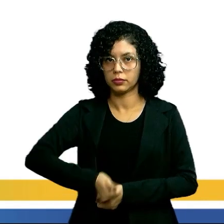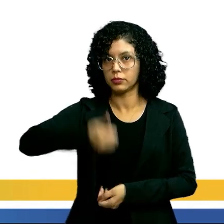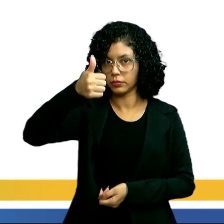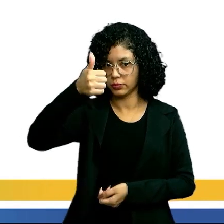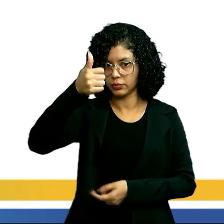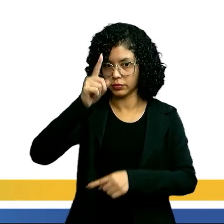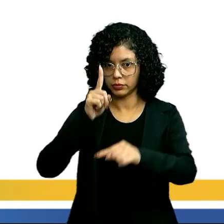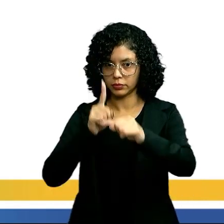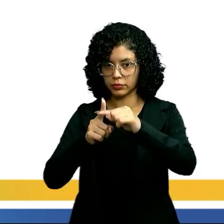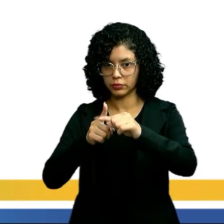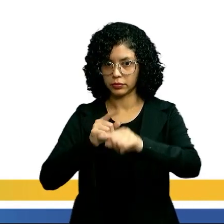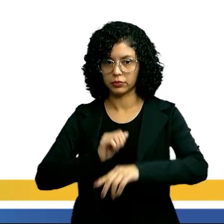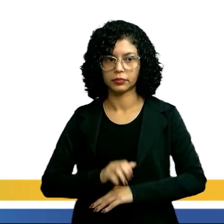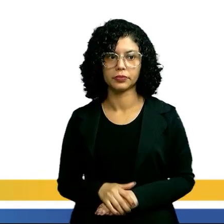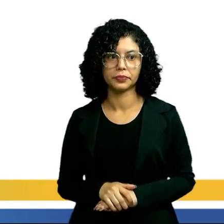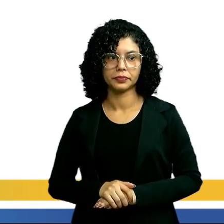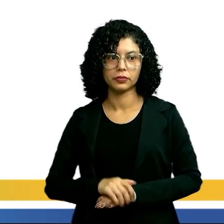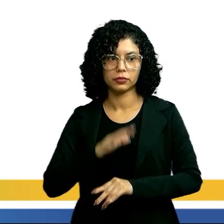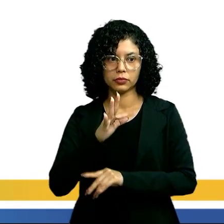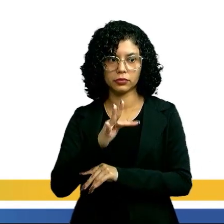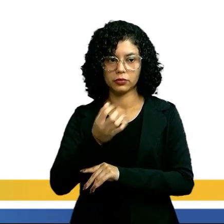geotropismo positivo?